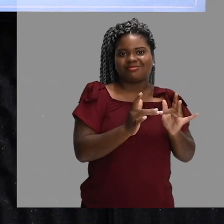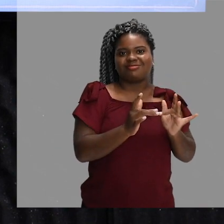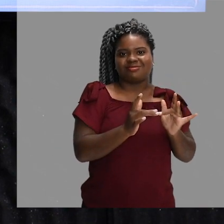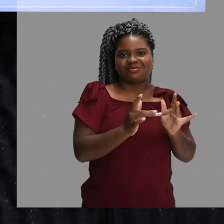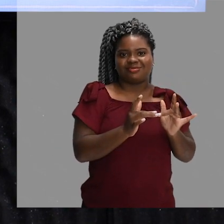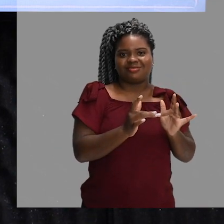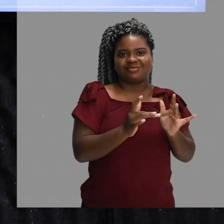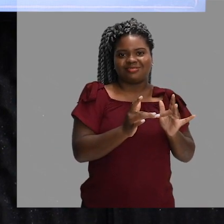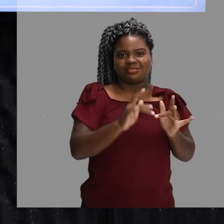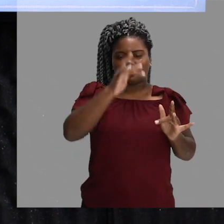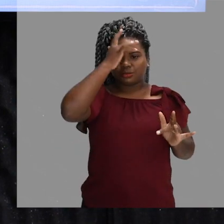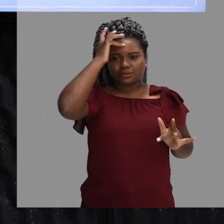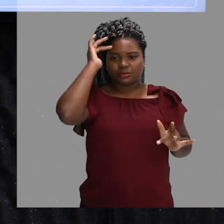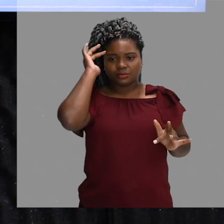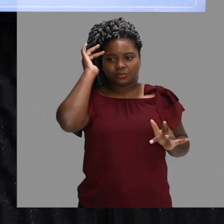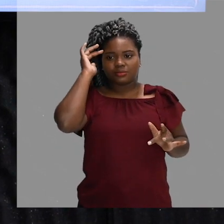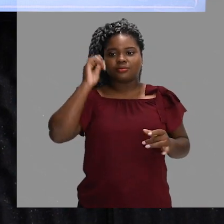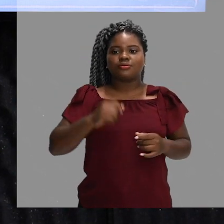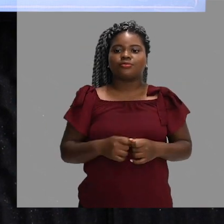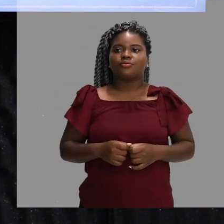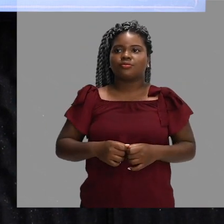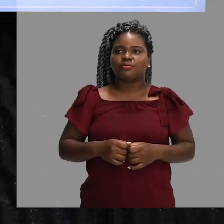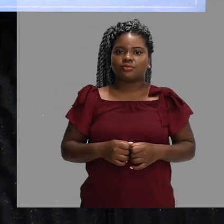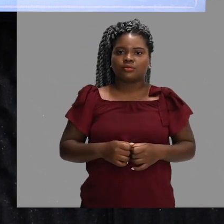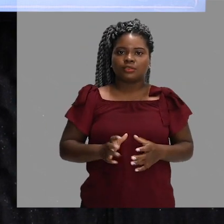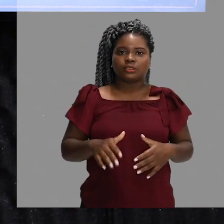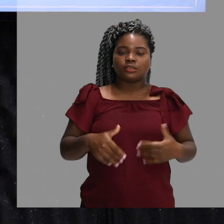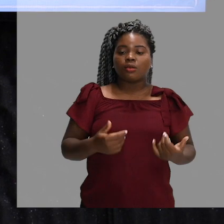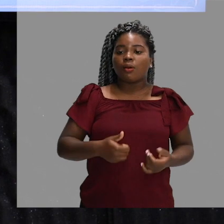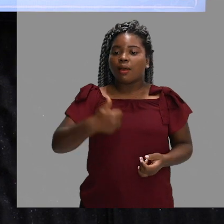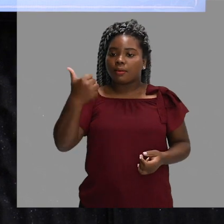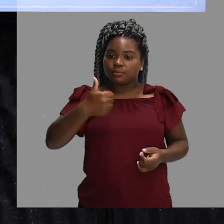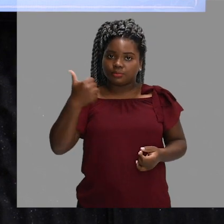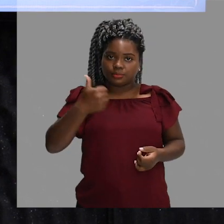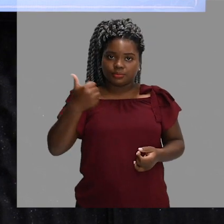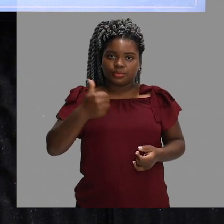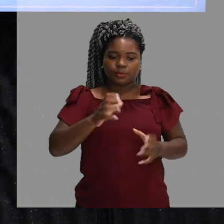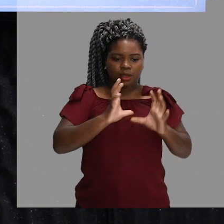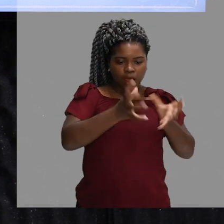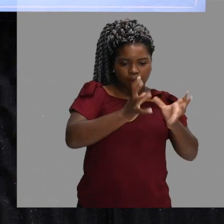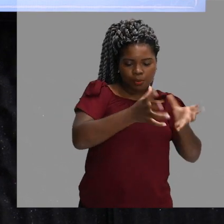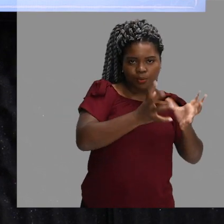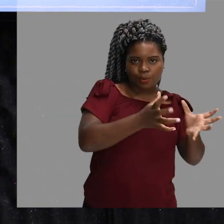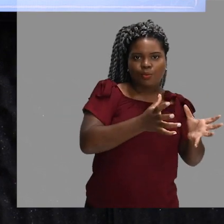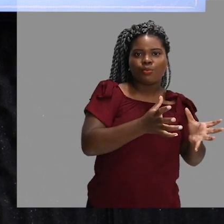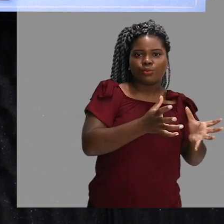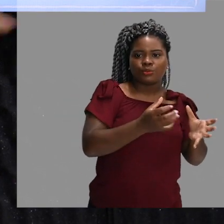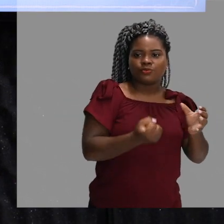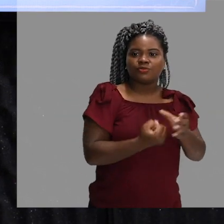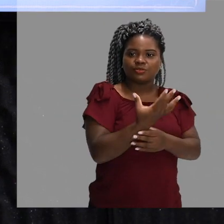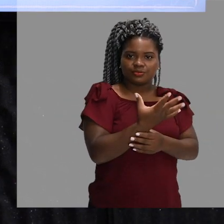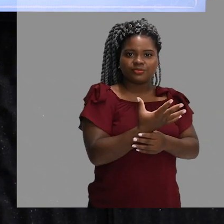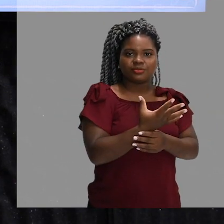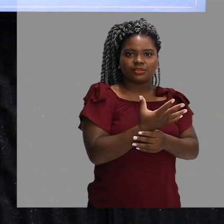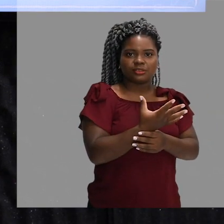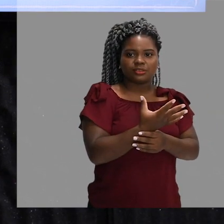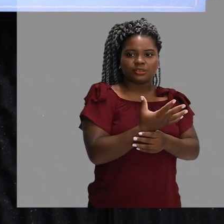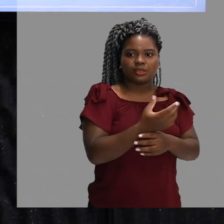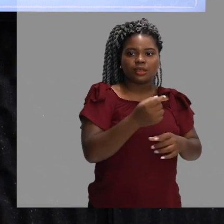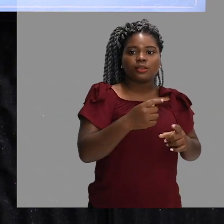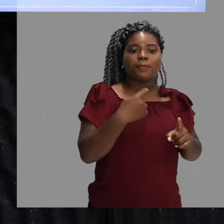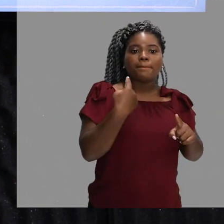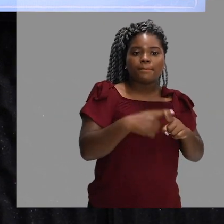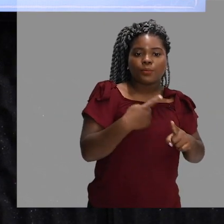basquetebol, para que vocês tenham ideia, a primeira bola de vôleibol, ela foi criada a partir de uma bola de basquetebol.